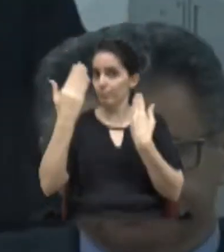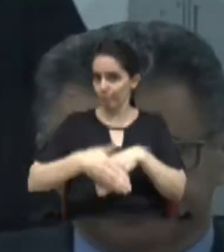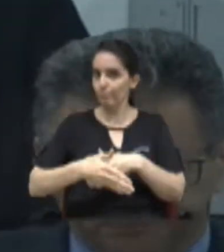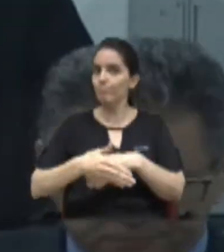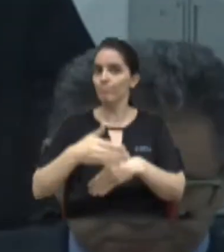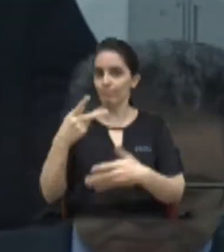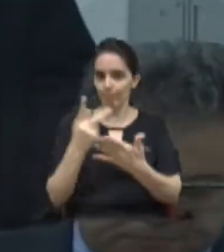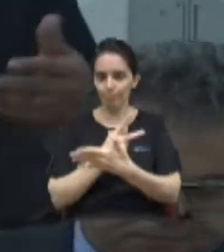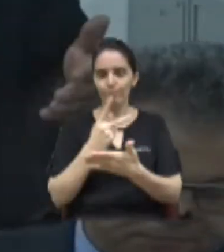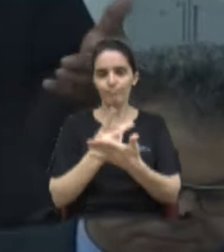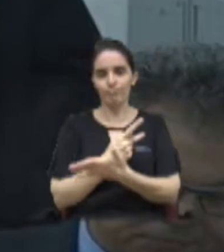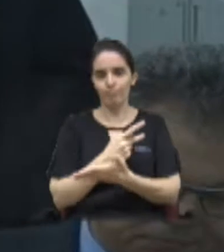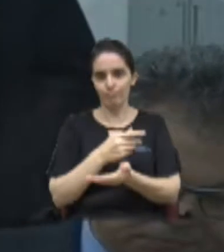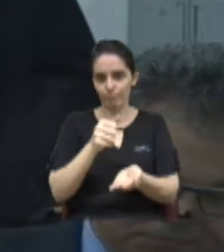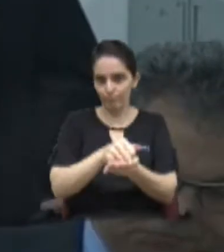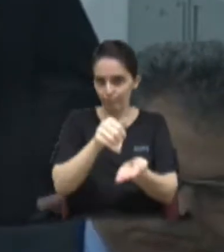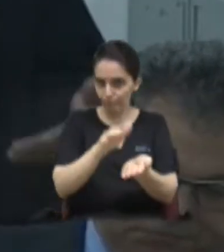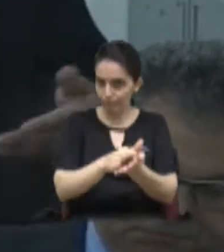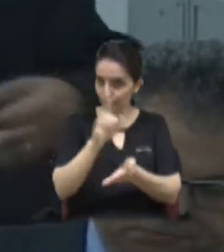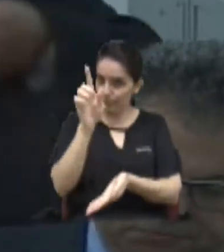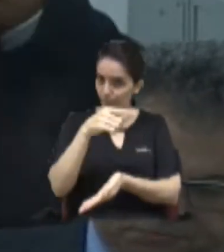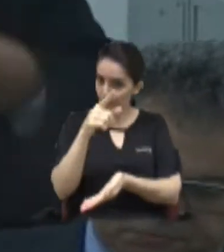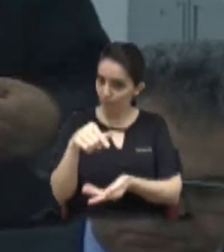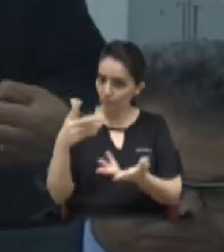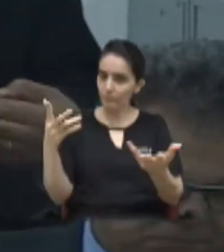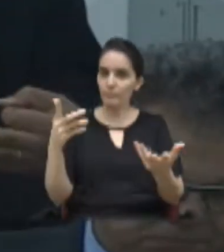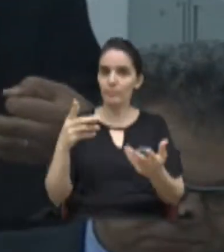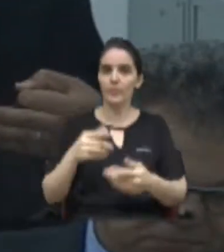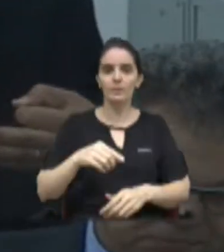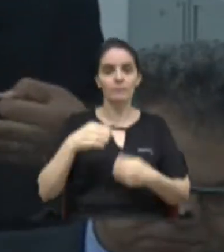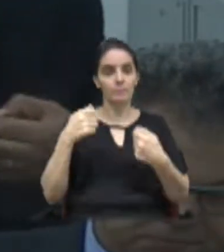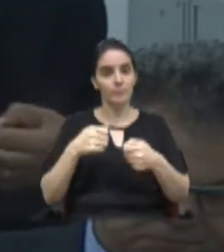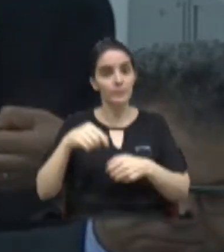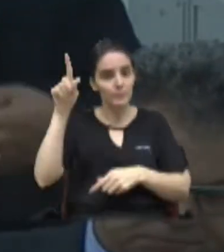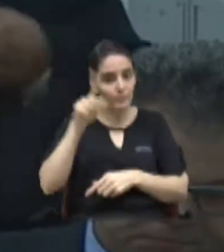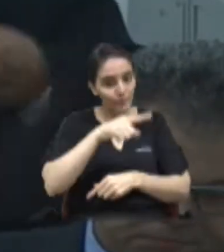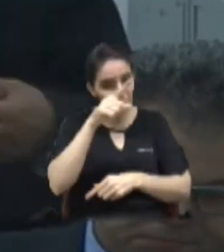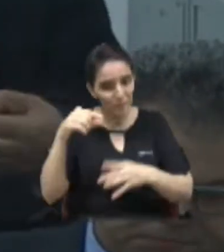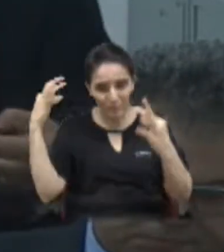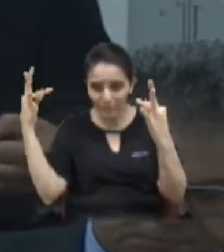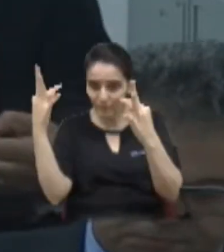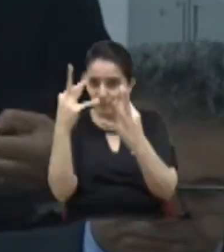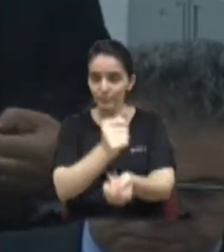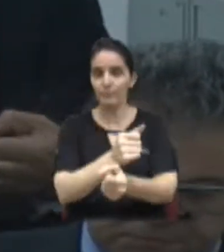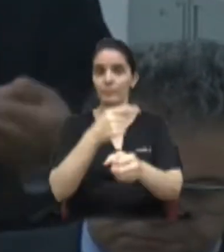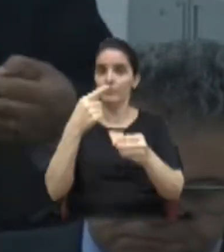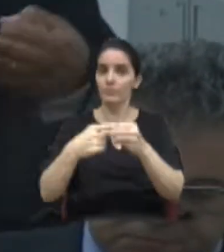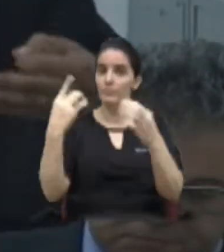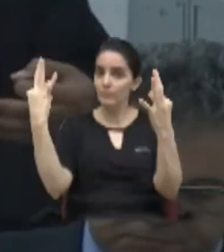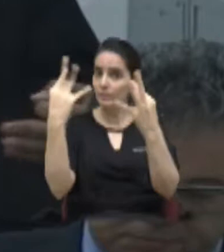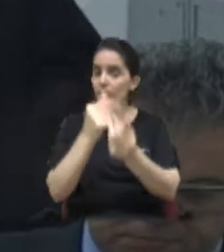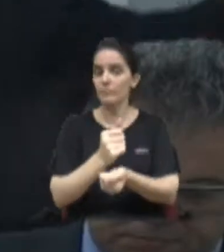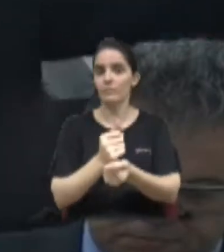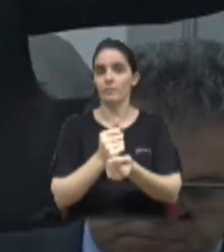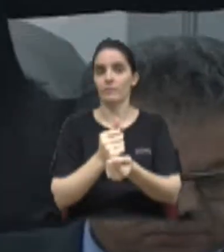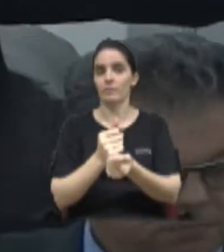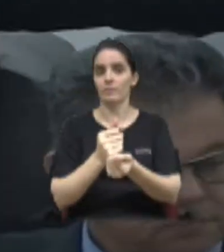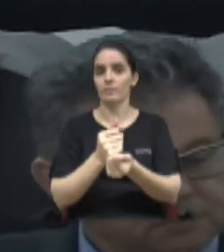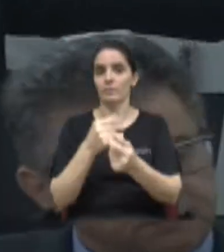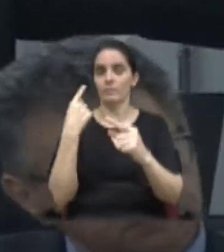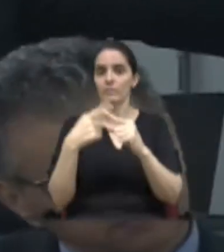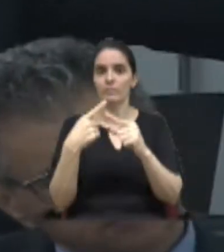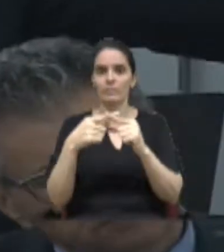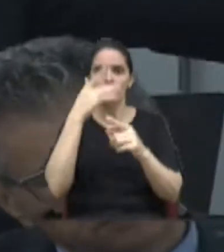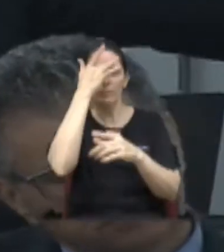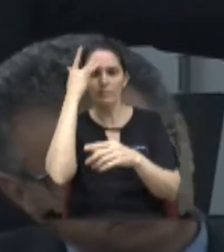cancelou as multas, é porque tem erro. Então, que cancele todas as multas nesse período na cidade toda, porque não é só lá. Nós tivemos um munícipe